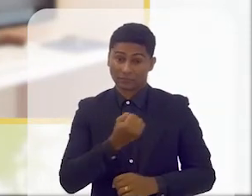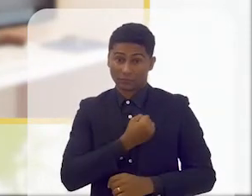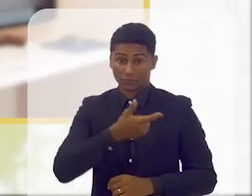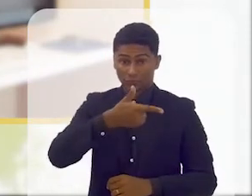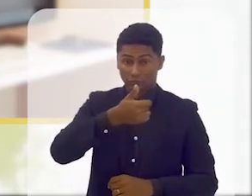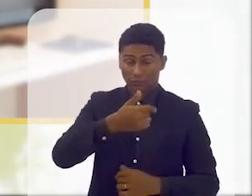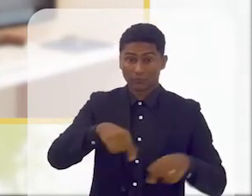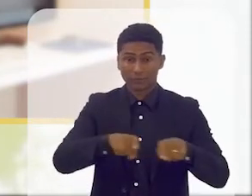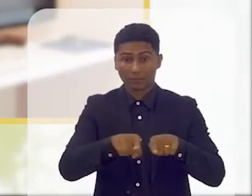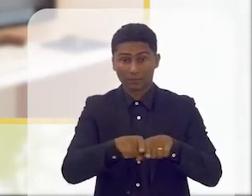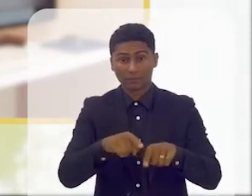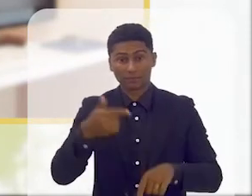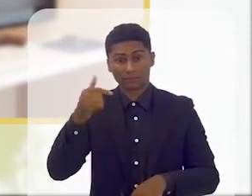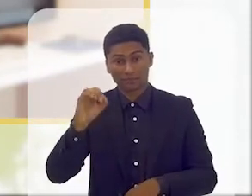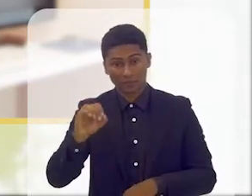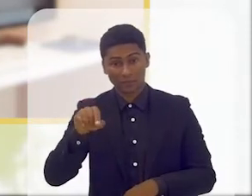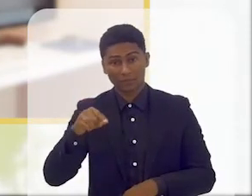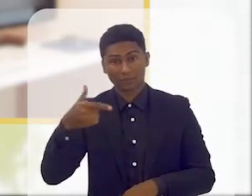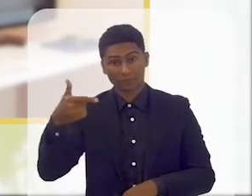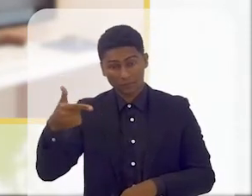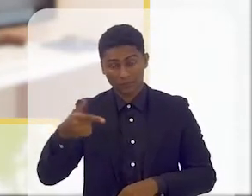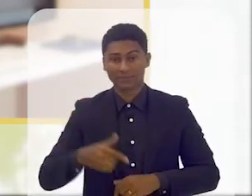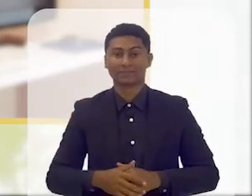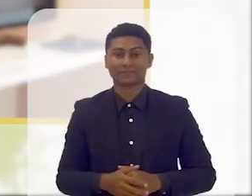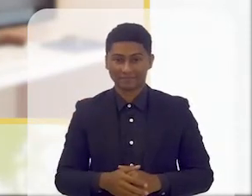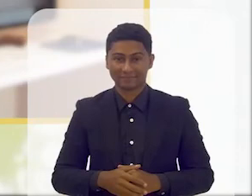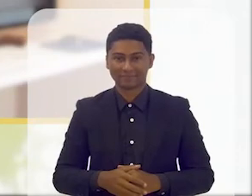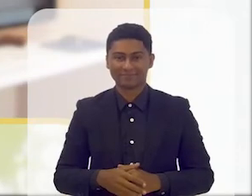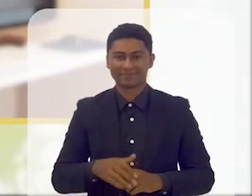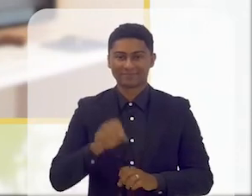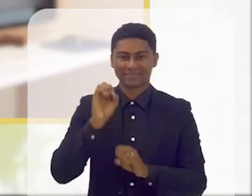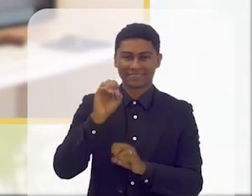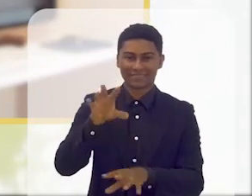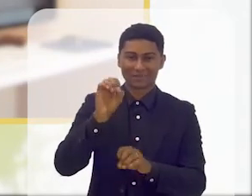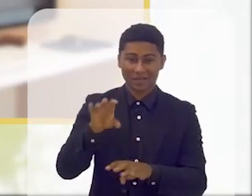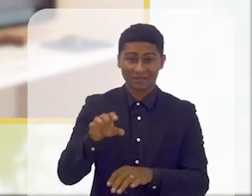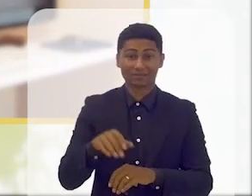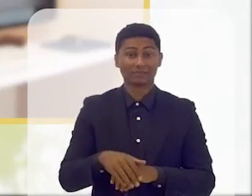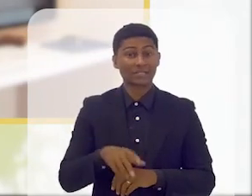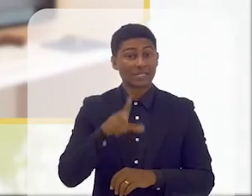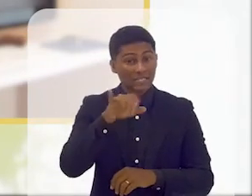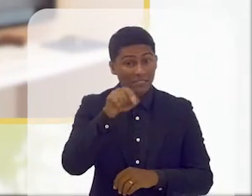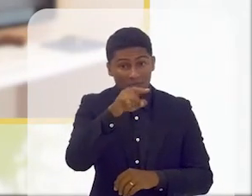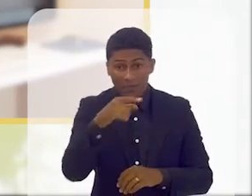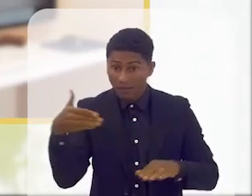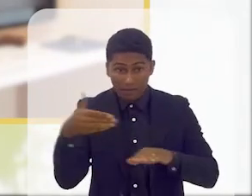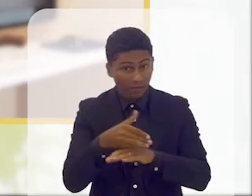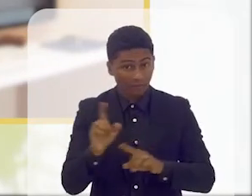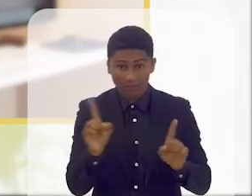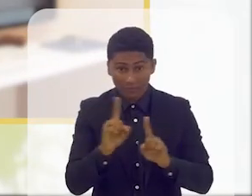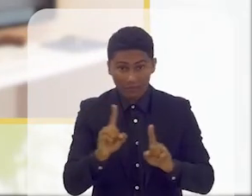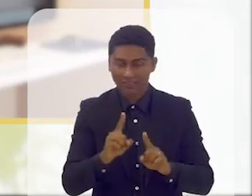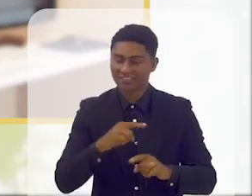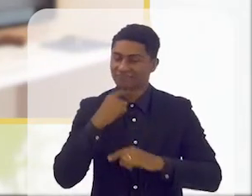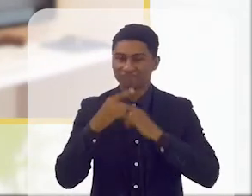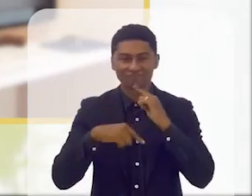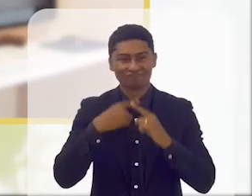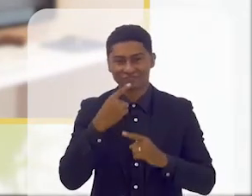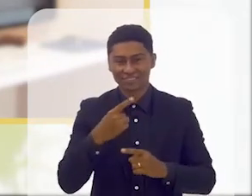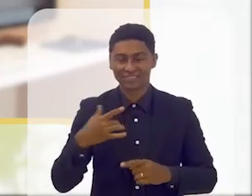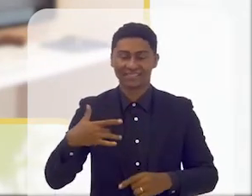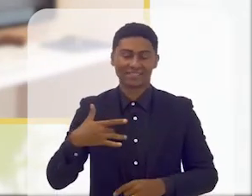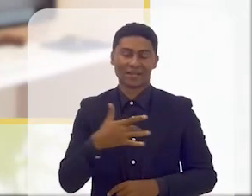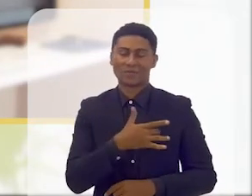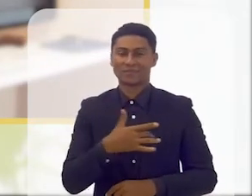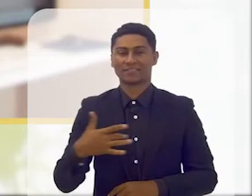12 da NET e 10.2 em sinal aberto educação se você não se envolver não cola